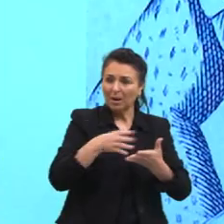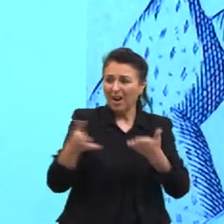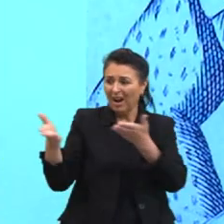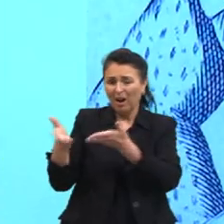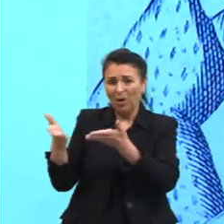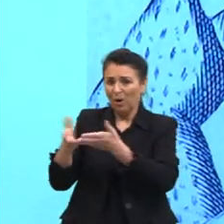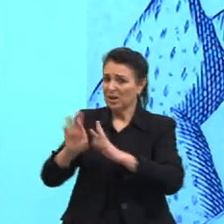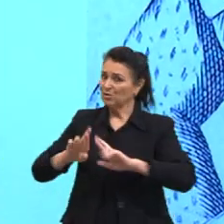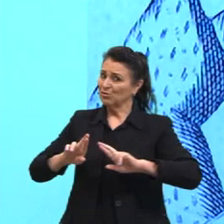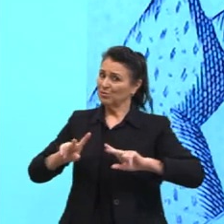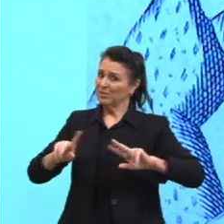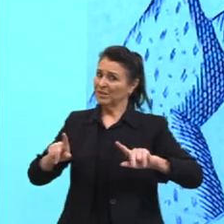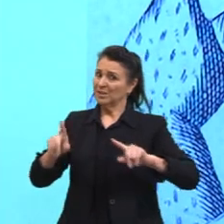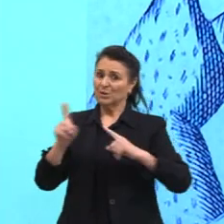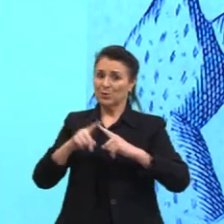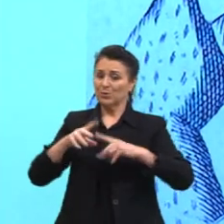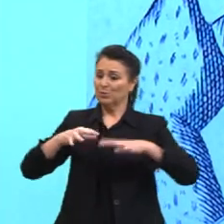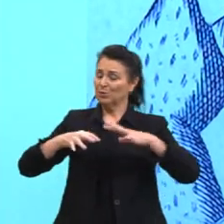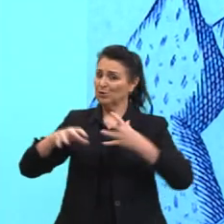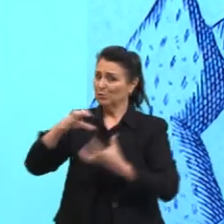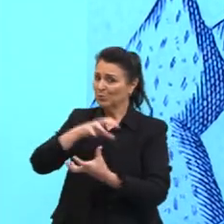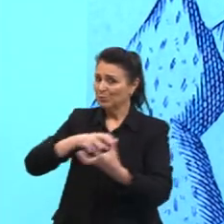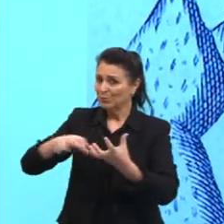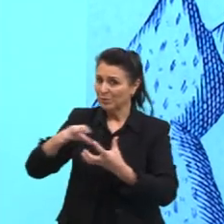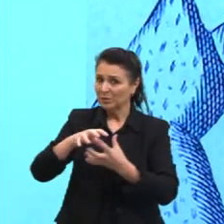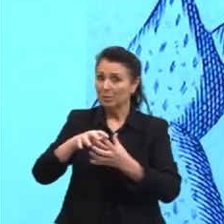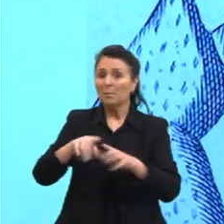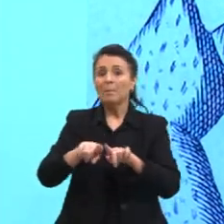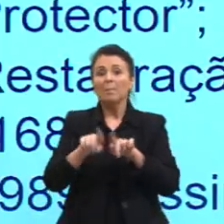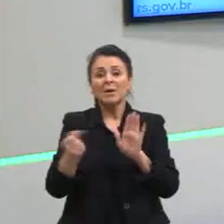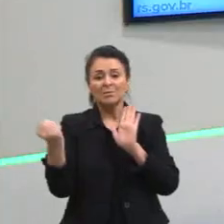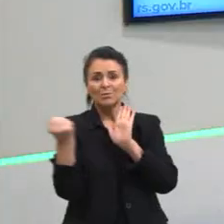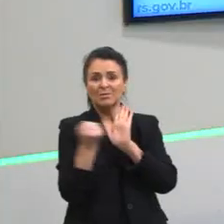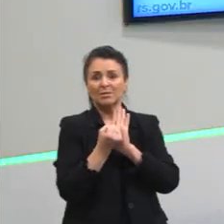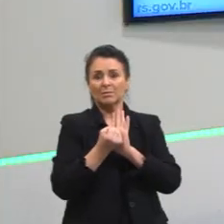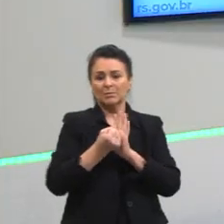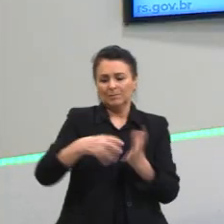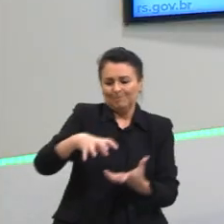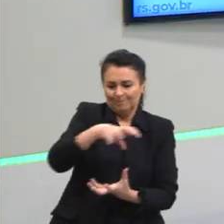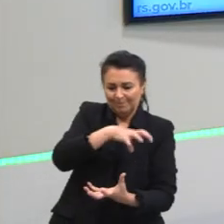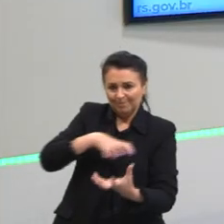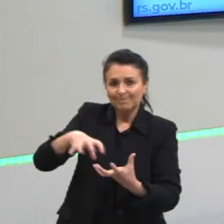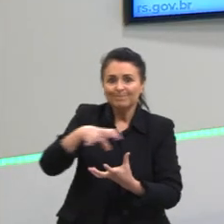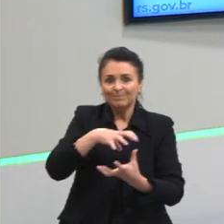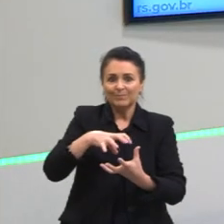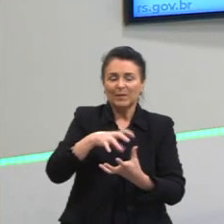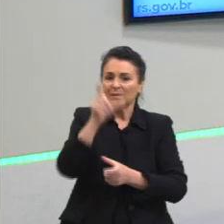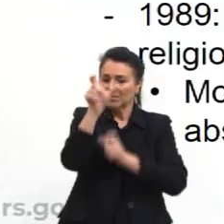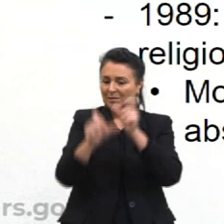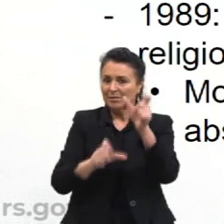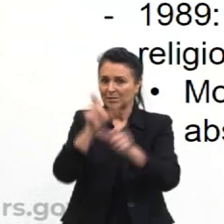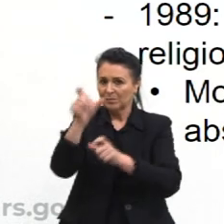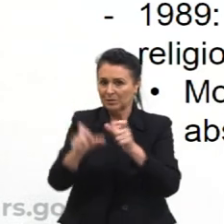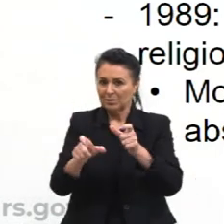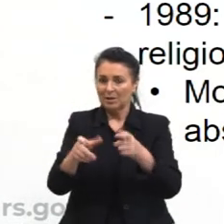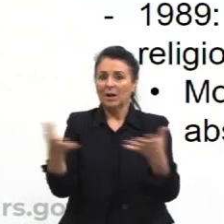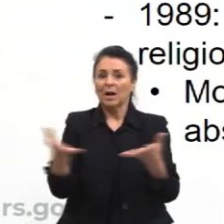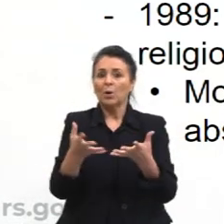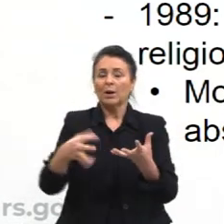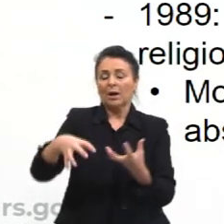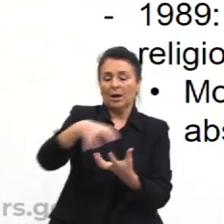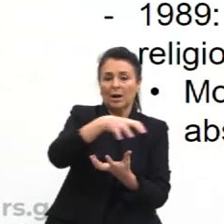dia, mas ainda serve como um símbolo de revolta para algumas pessoas. E a gente vai falar, então, da Revolução